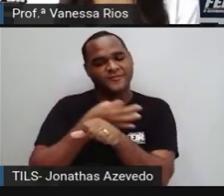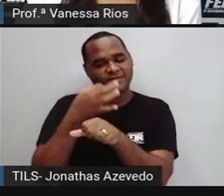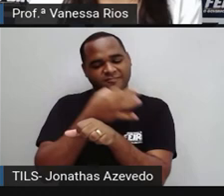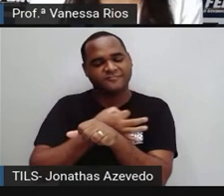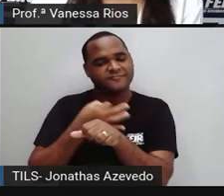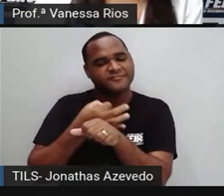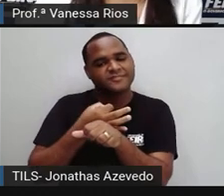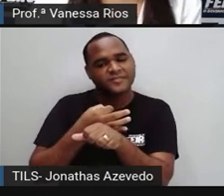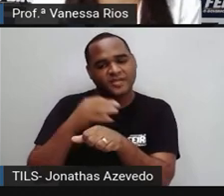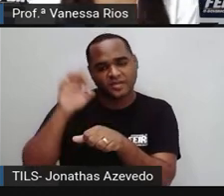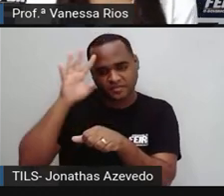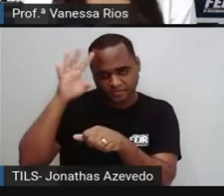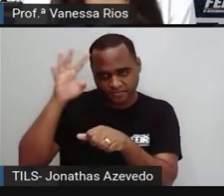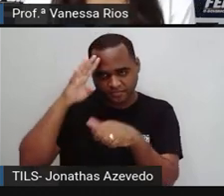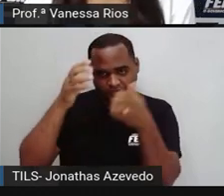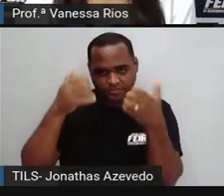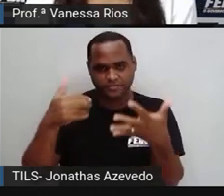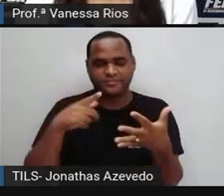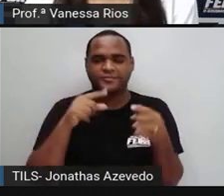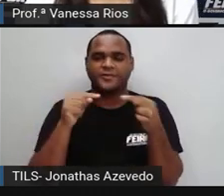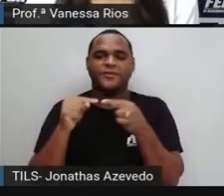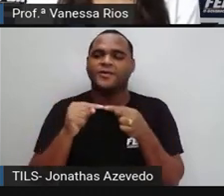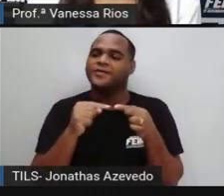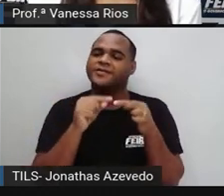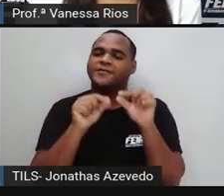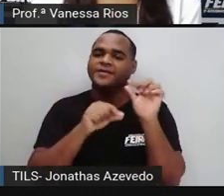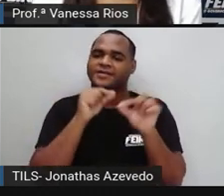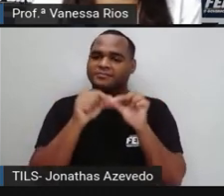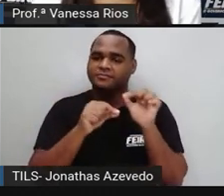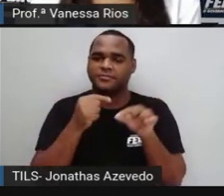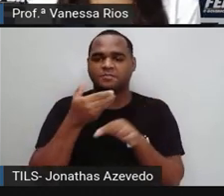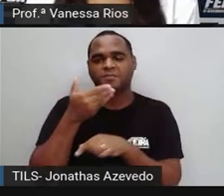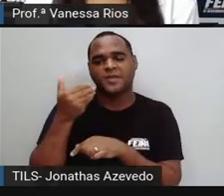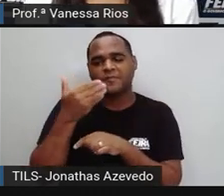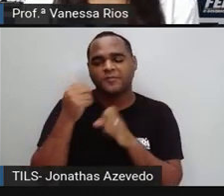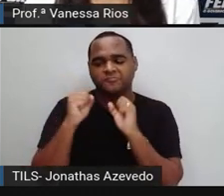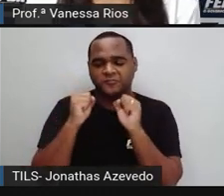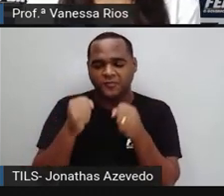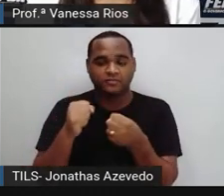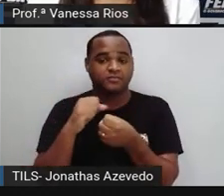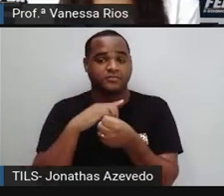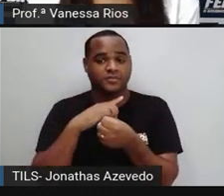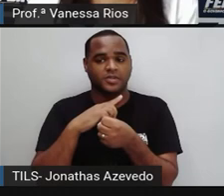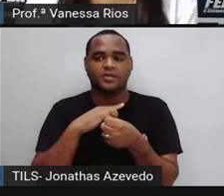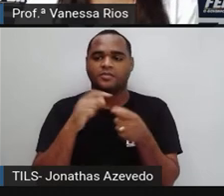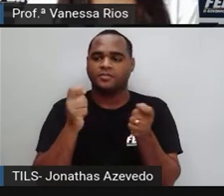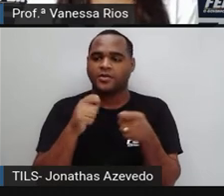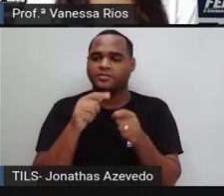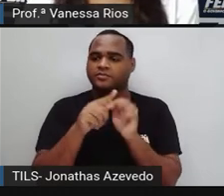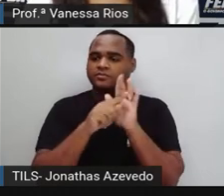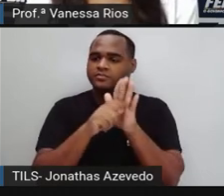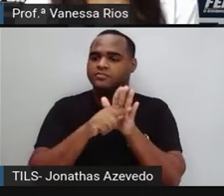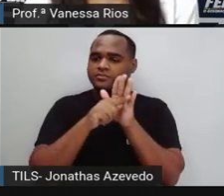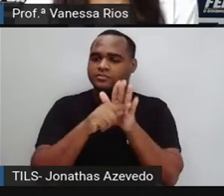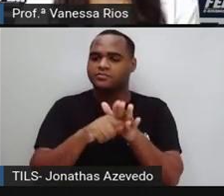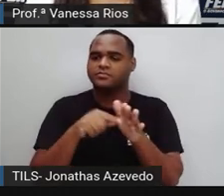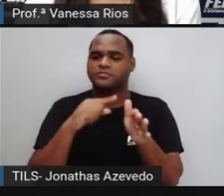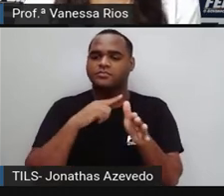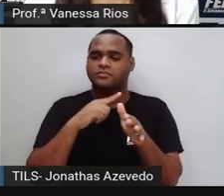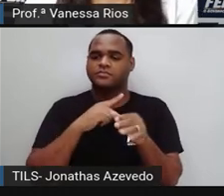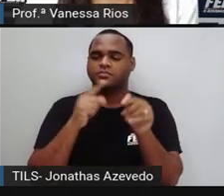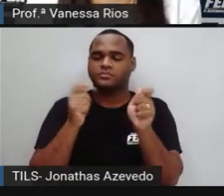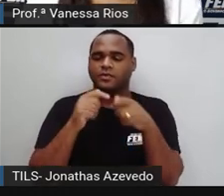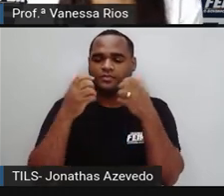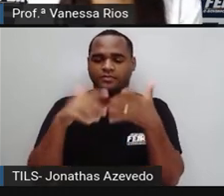Vá pensando aí o que é que você pode fazer, o é que você pode melhorar, em que é você pode ajudar para ser aí um